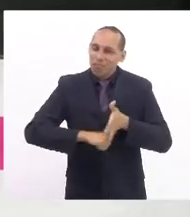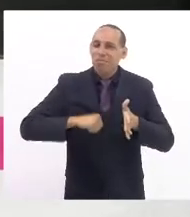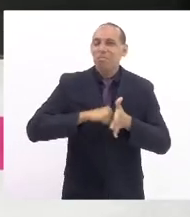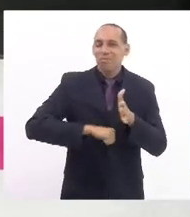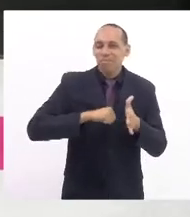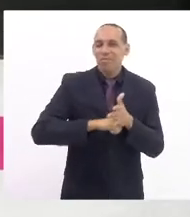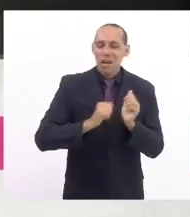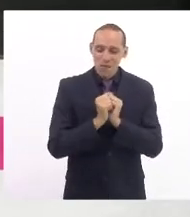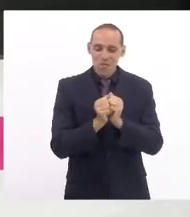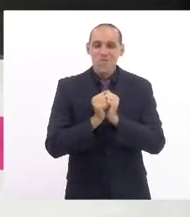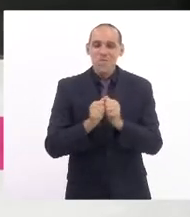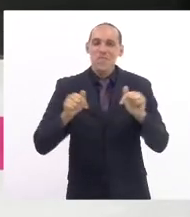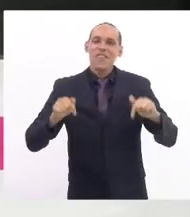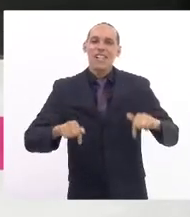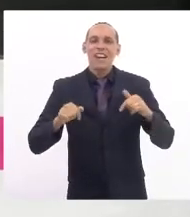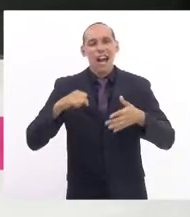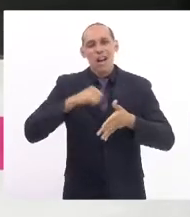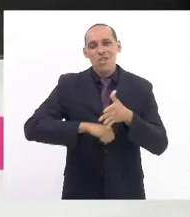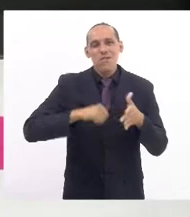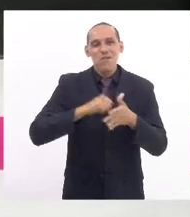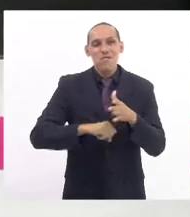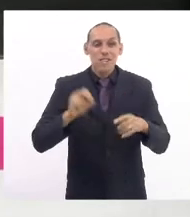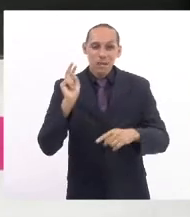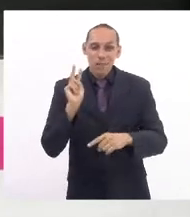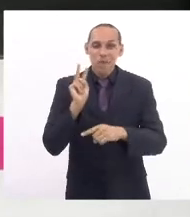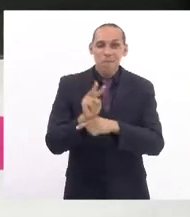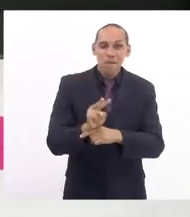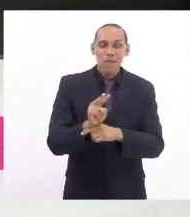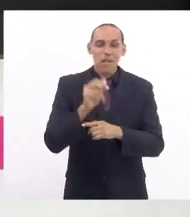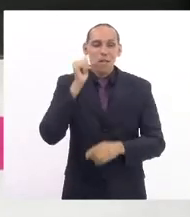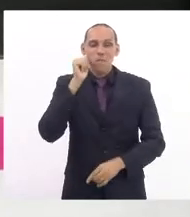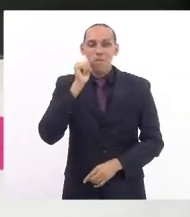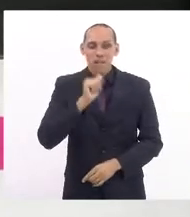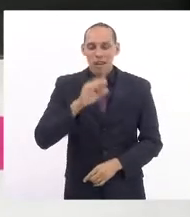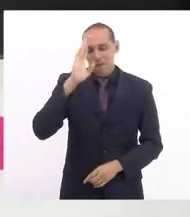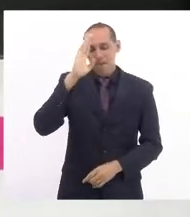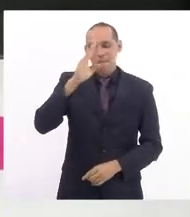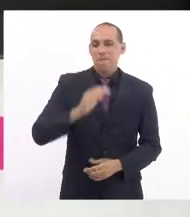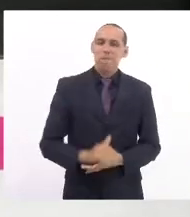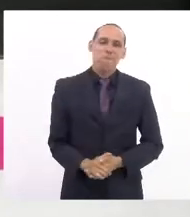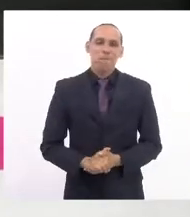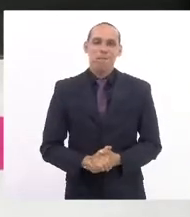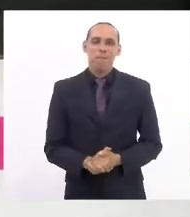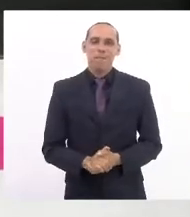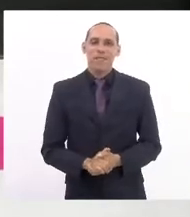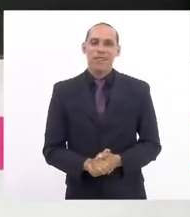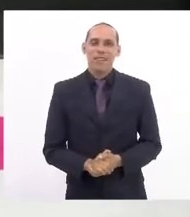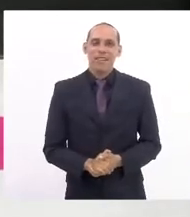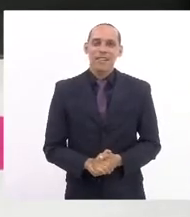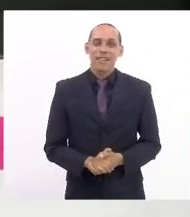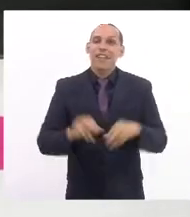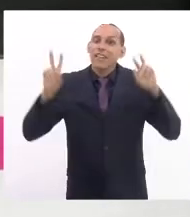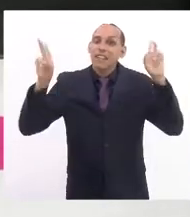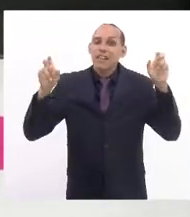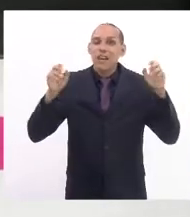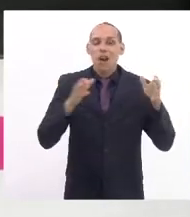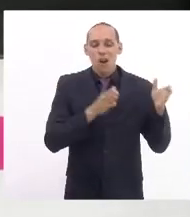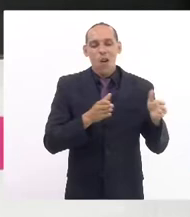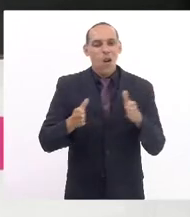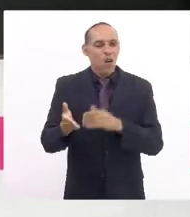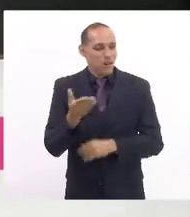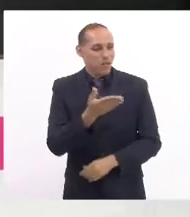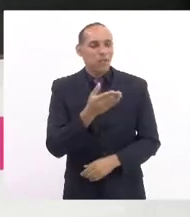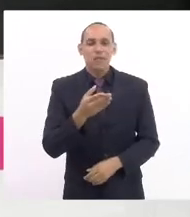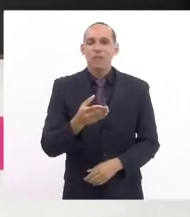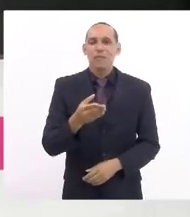fazendo fileiras na luta e na defesa do direito das mulheres principalmente. Uma questão de ordem, deputada enfermeira Regiane, antes